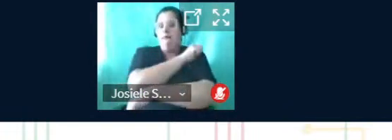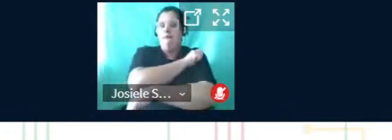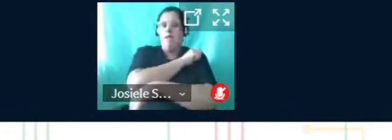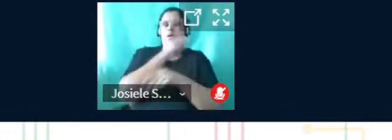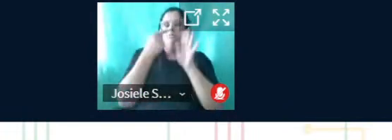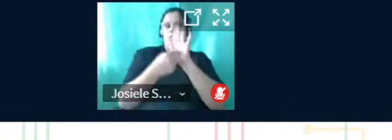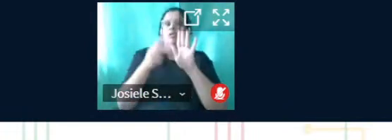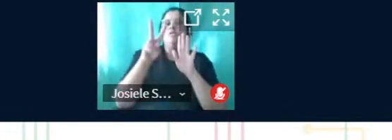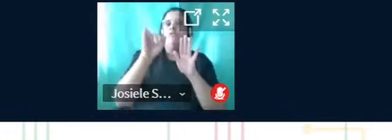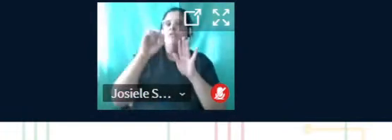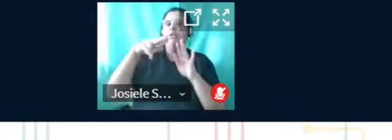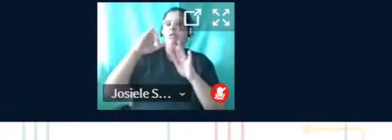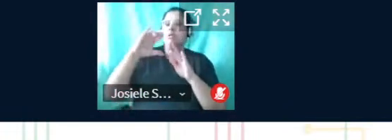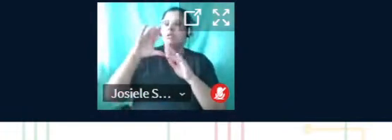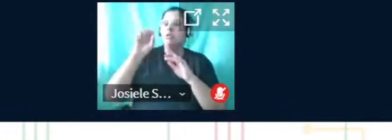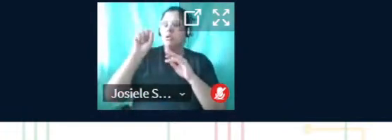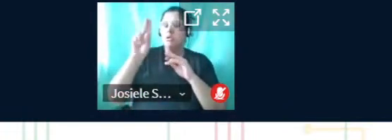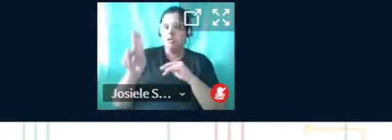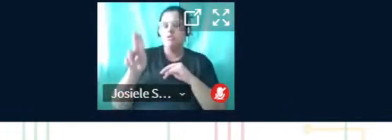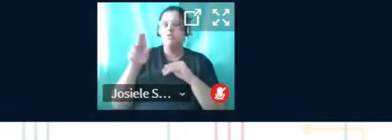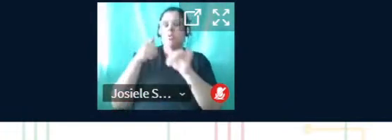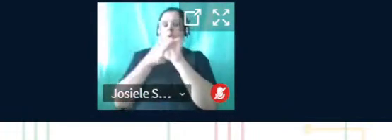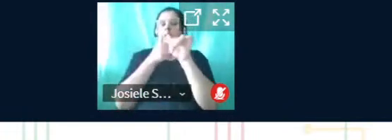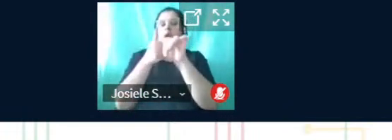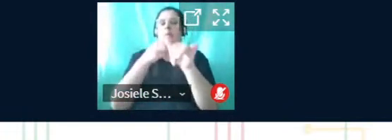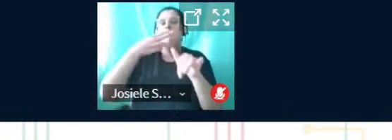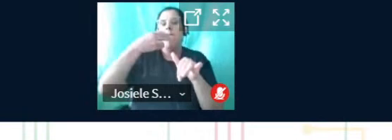tendo como orientador, Maurício Ortiz.